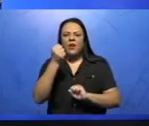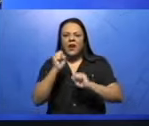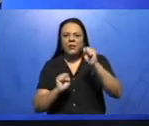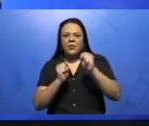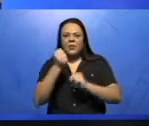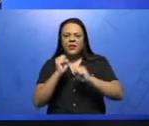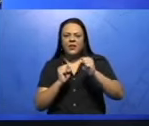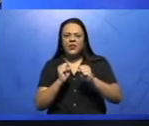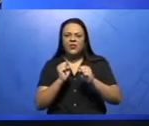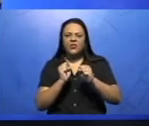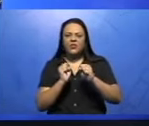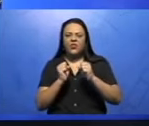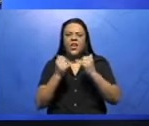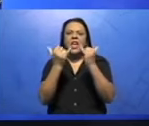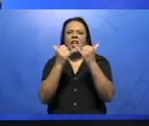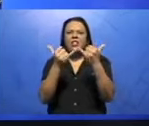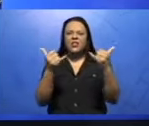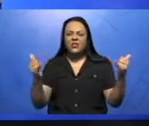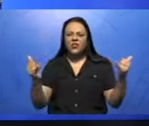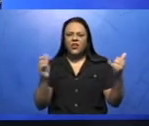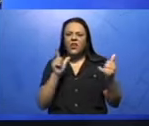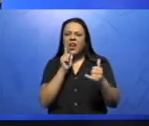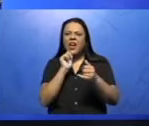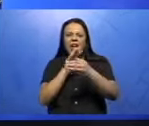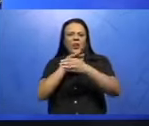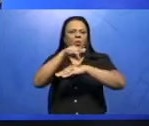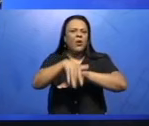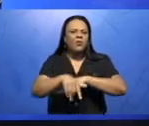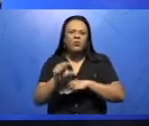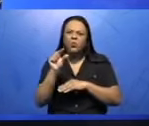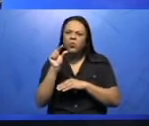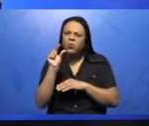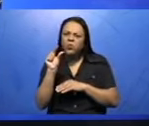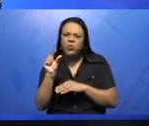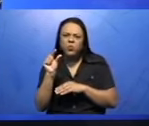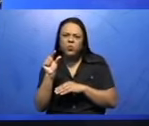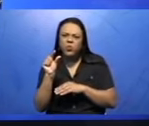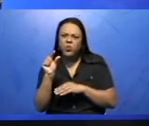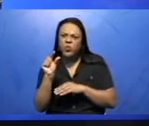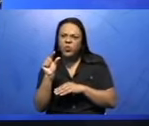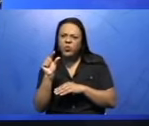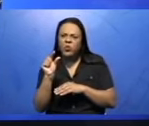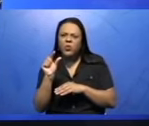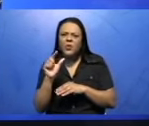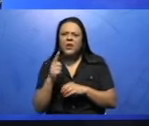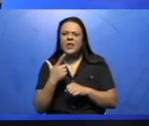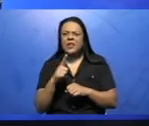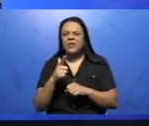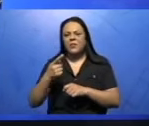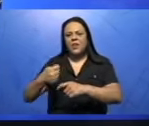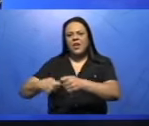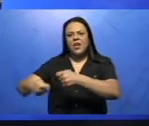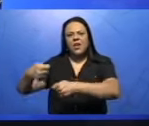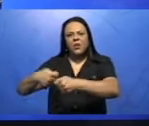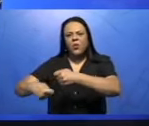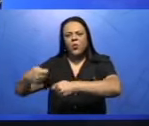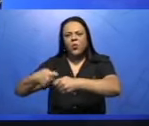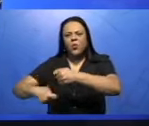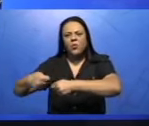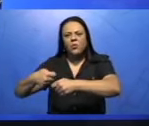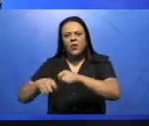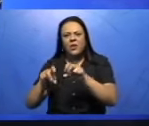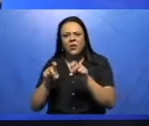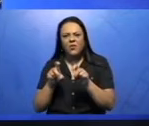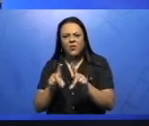Então, há até mesmo uma baixa produção em razão de uma carência de um